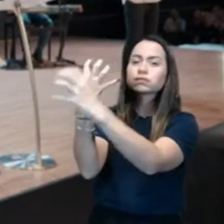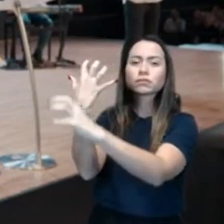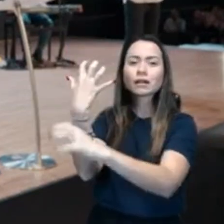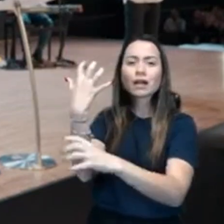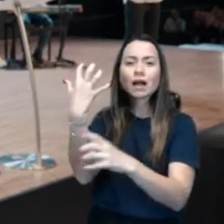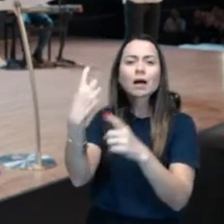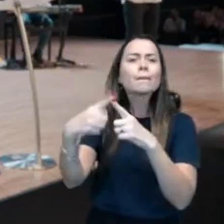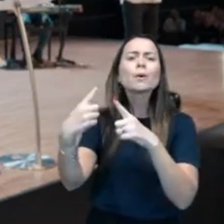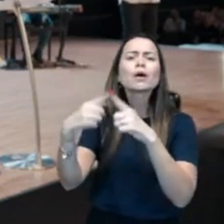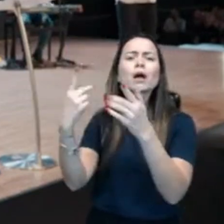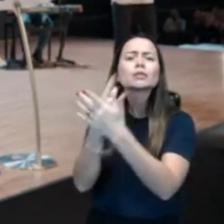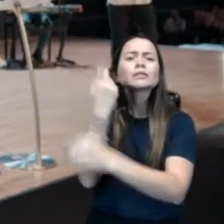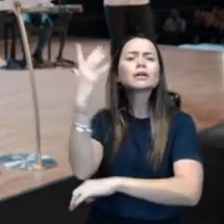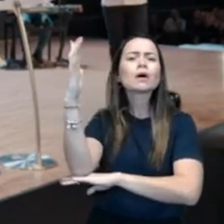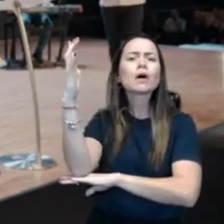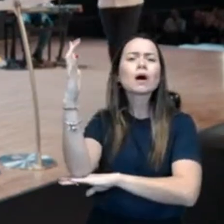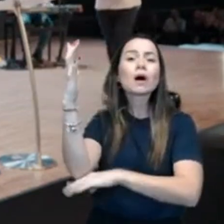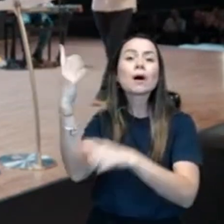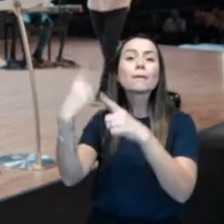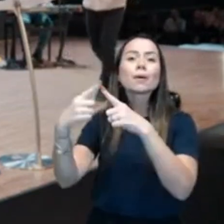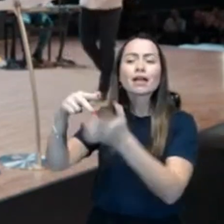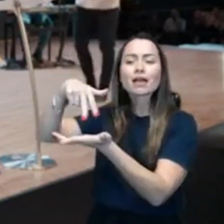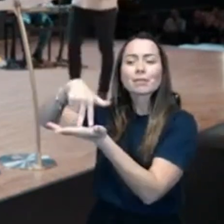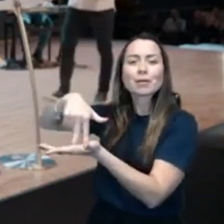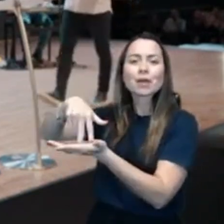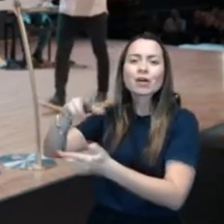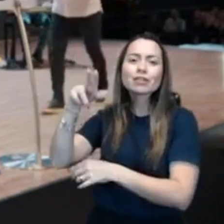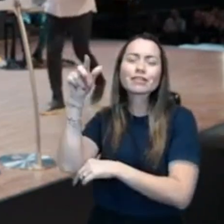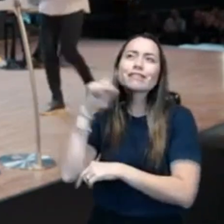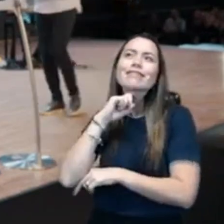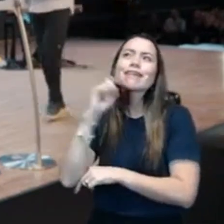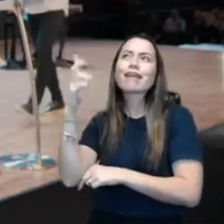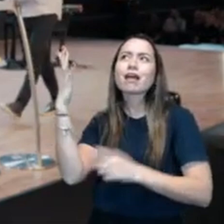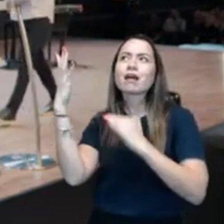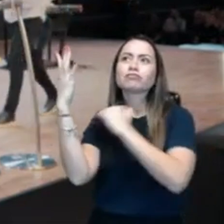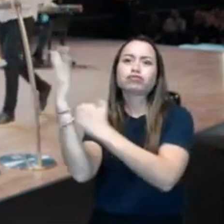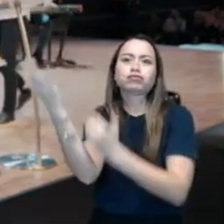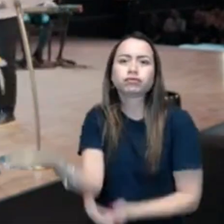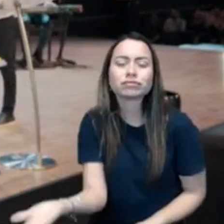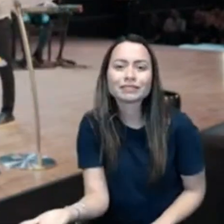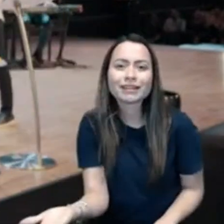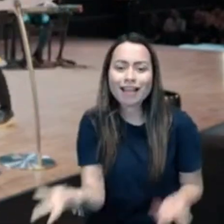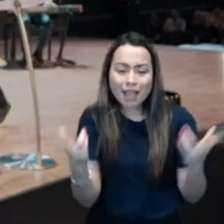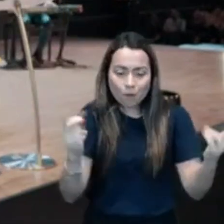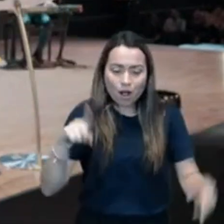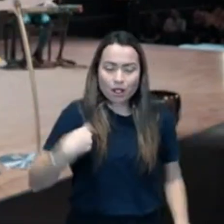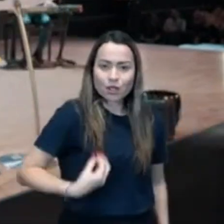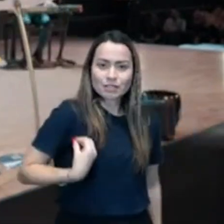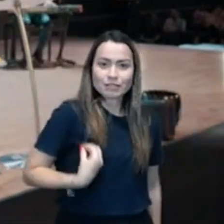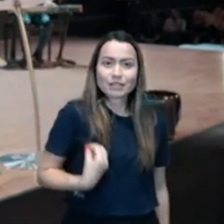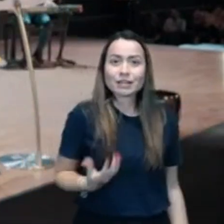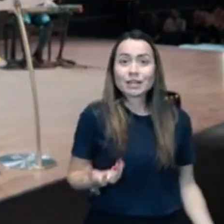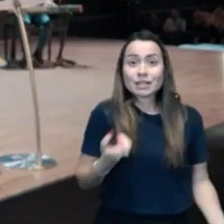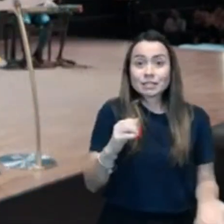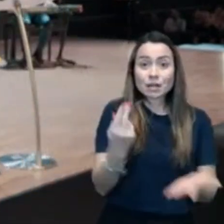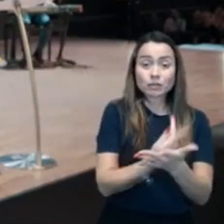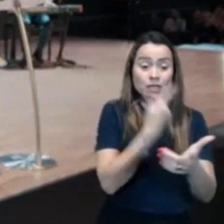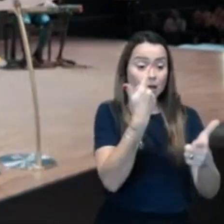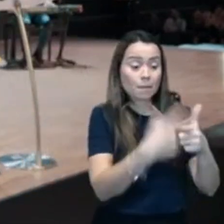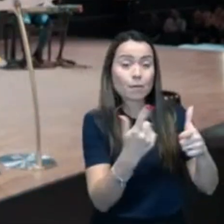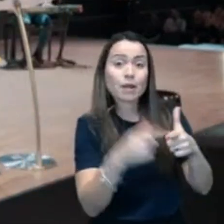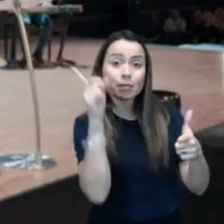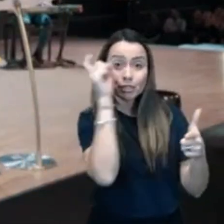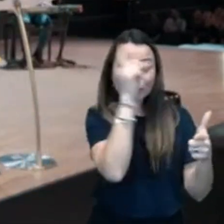crescer. Quem tem um ministério, um grupo de convívio, uma vocação dentro da igreja, quer que o seu ministério